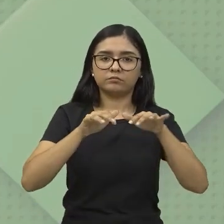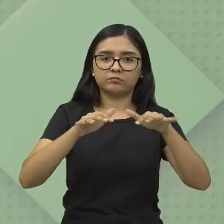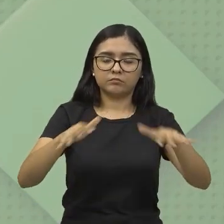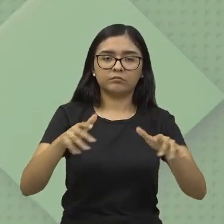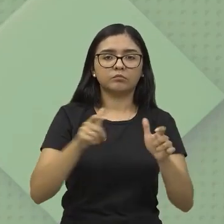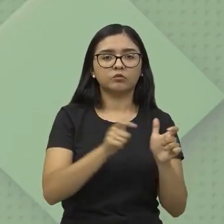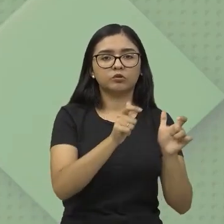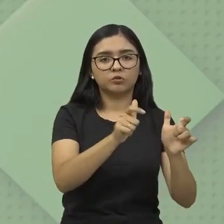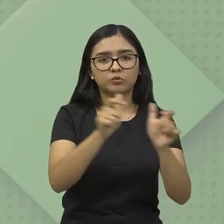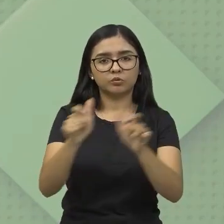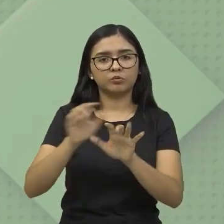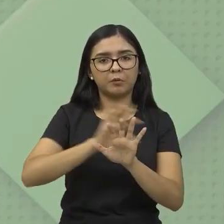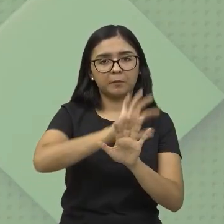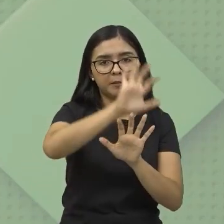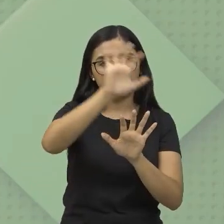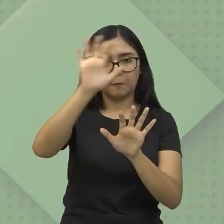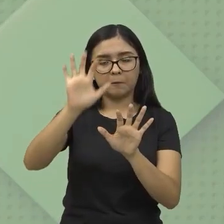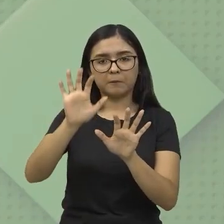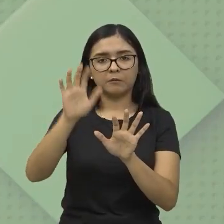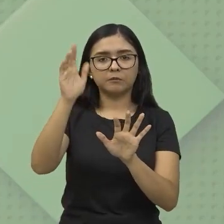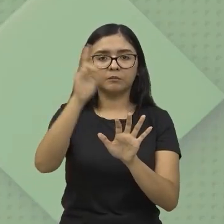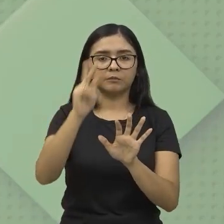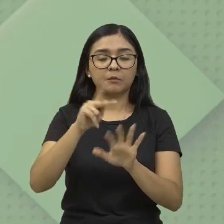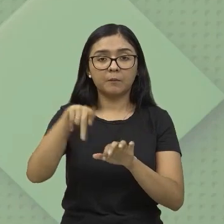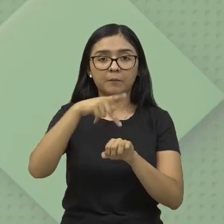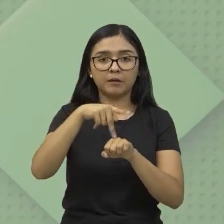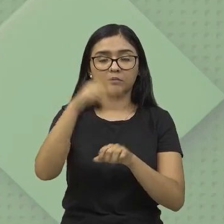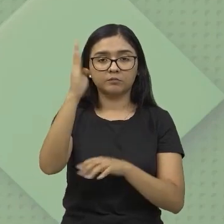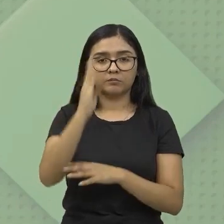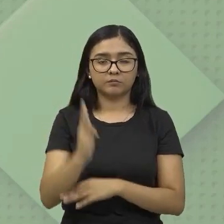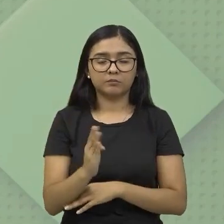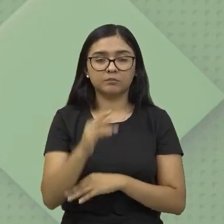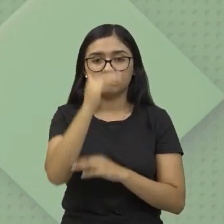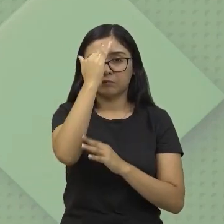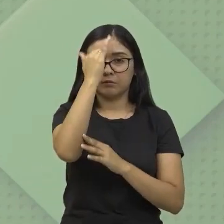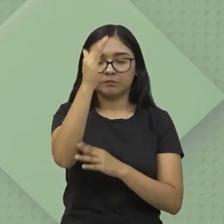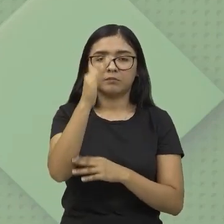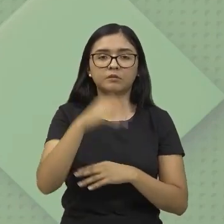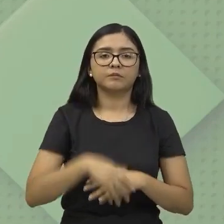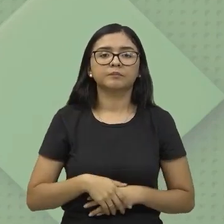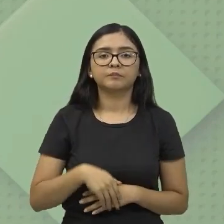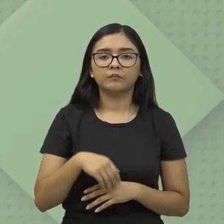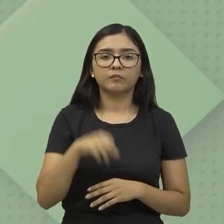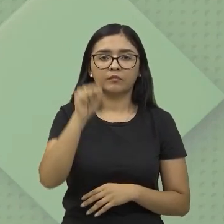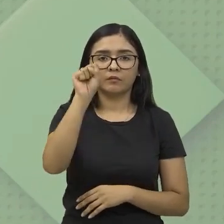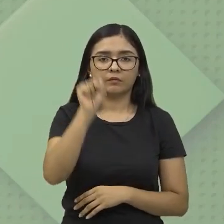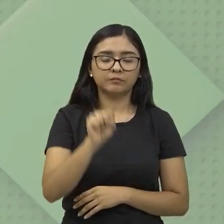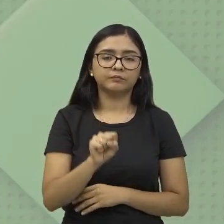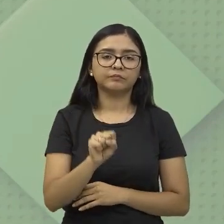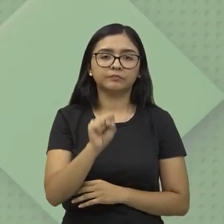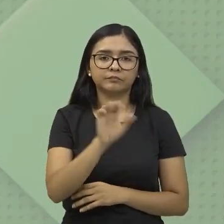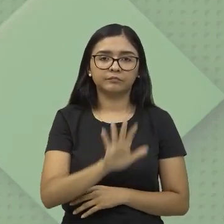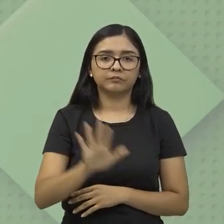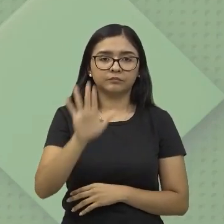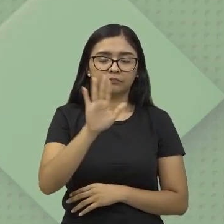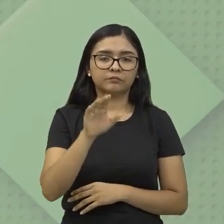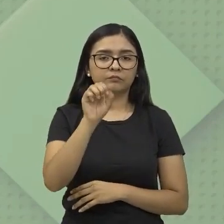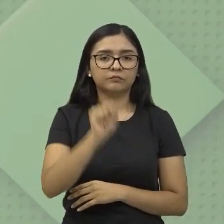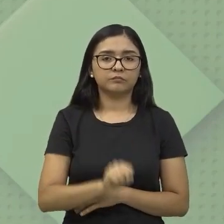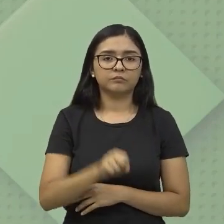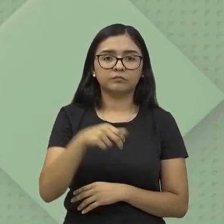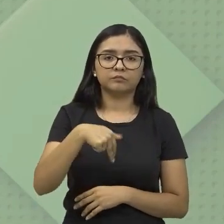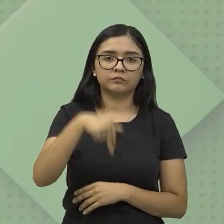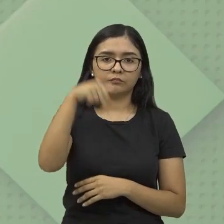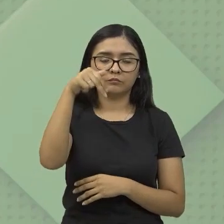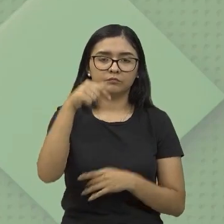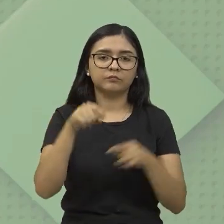em todo o país, né, principalmente aí nas áreas da região sudeste, sul, centro-oeste. Também o norte